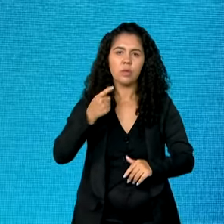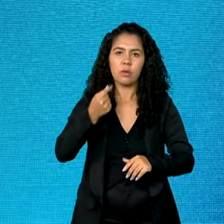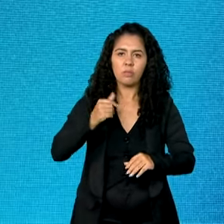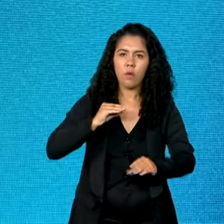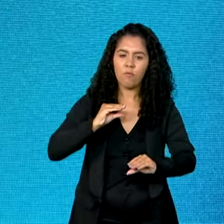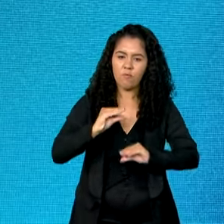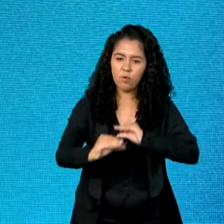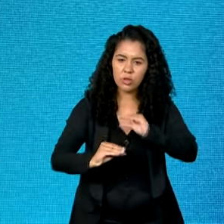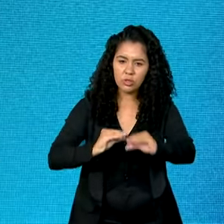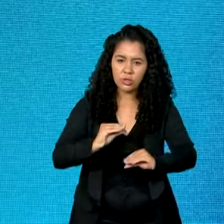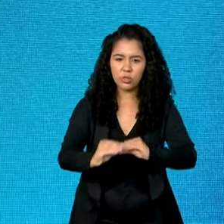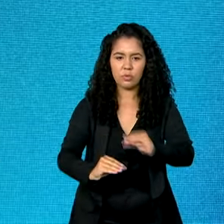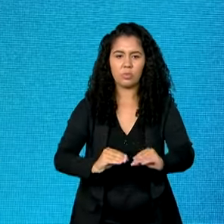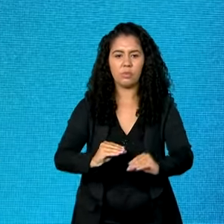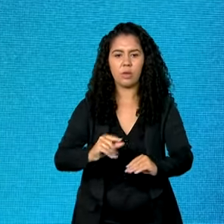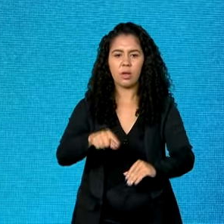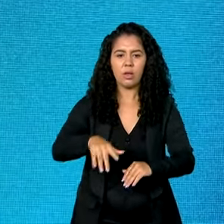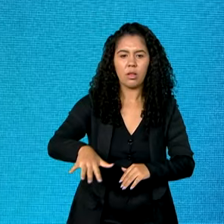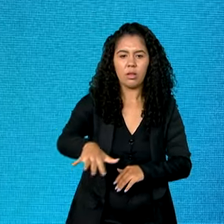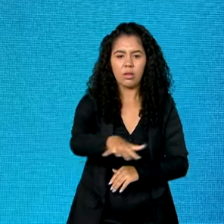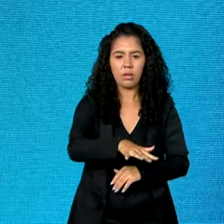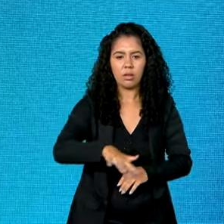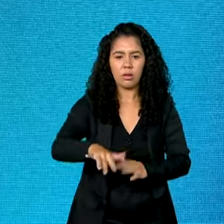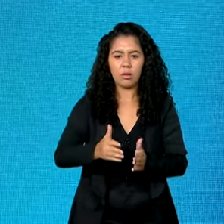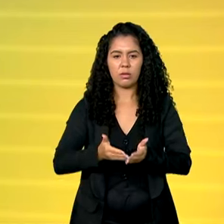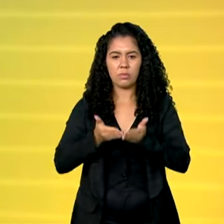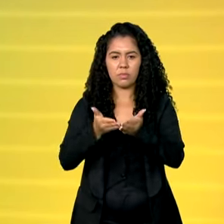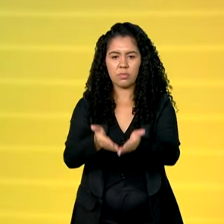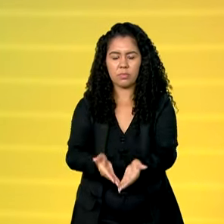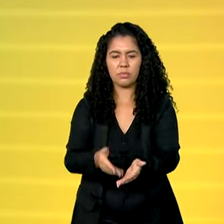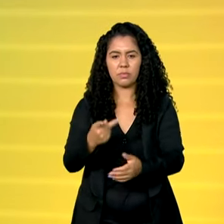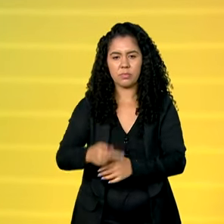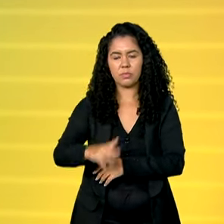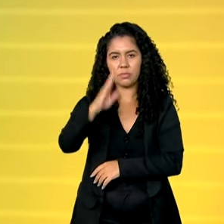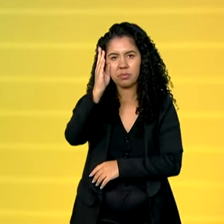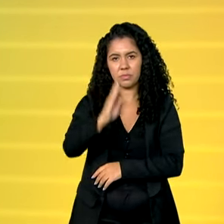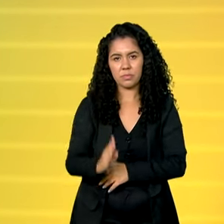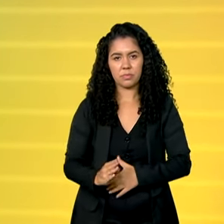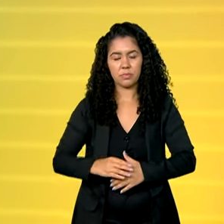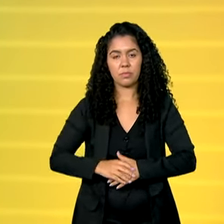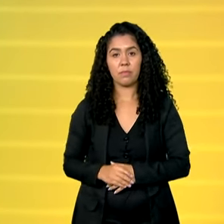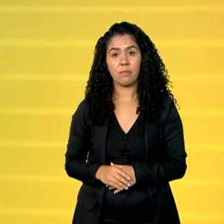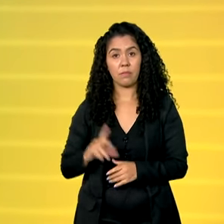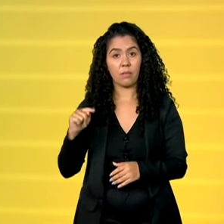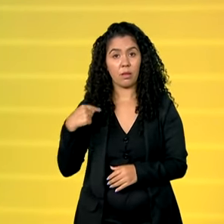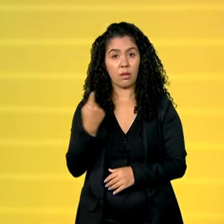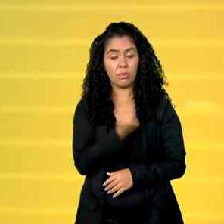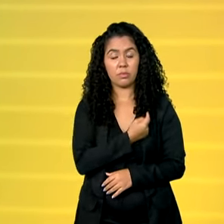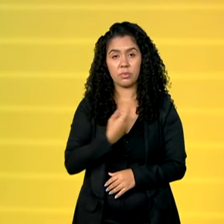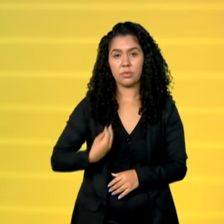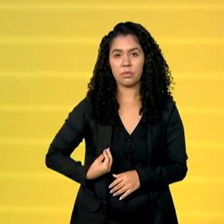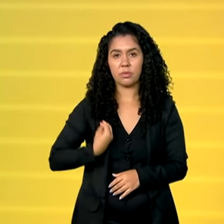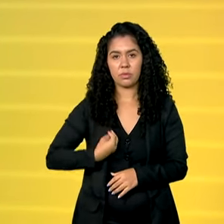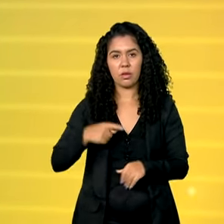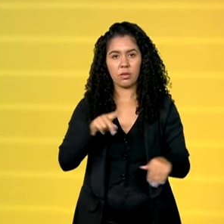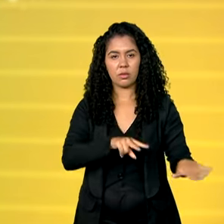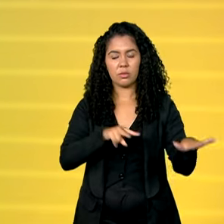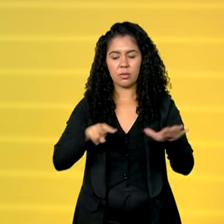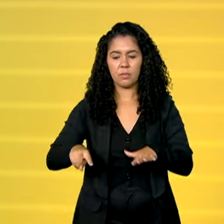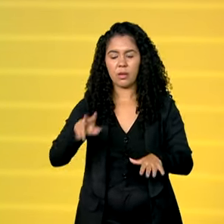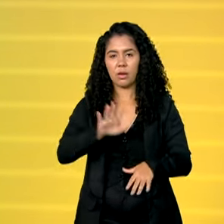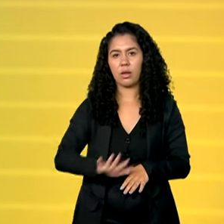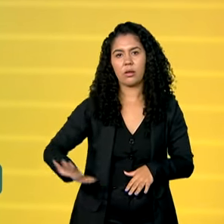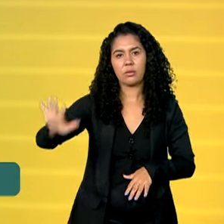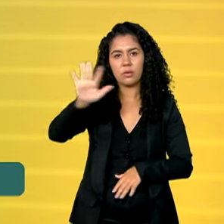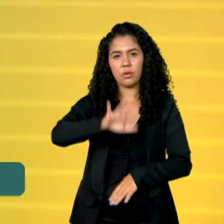fortemente aqui no setor portuário brasileiro. Estamos na Semana Nacional de Educação Profissional e